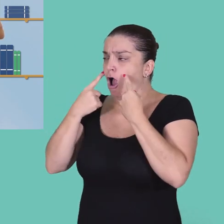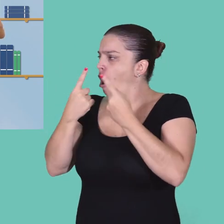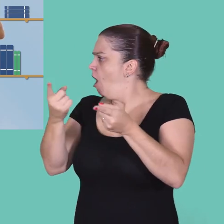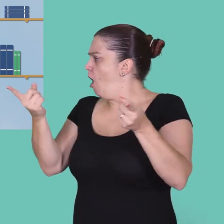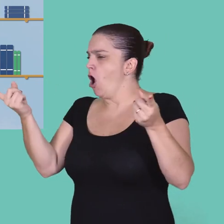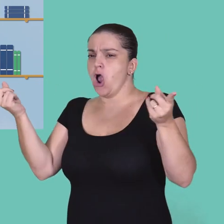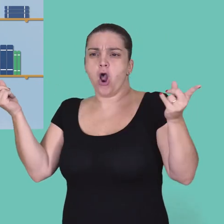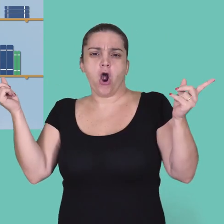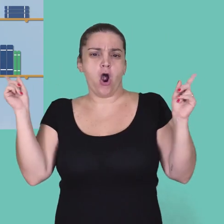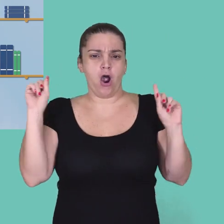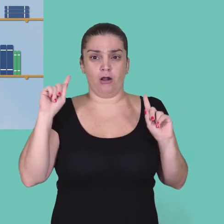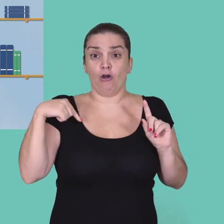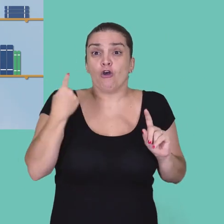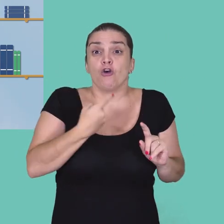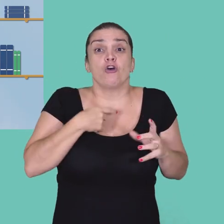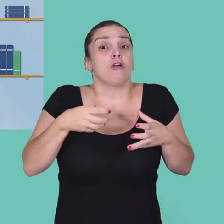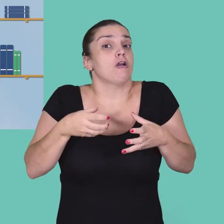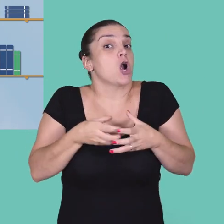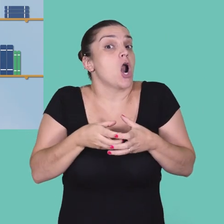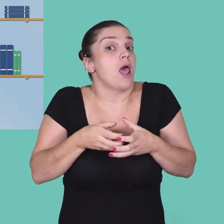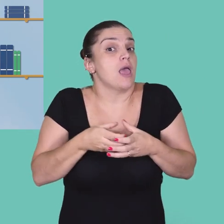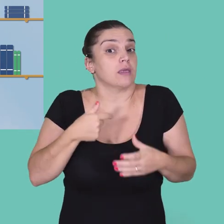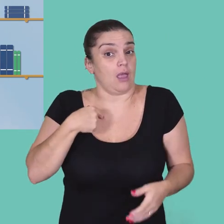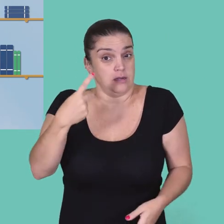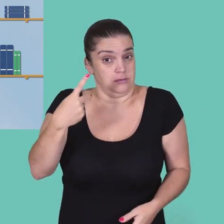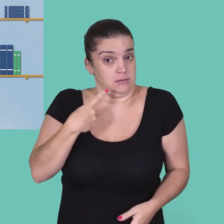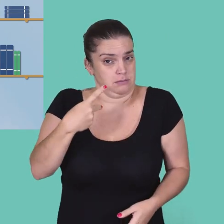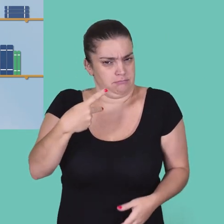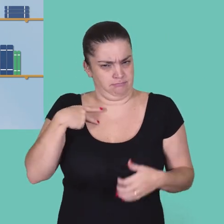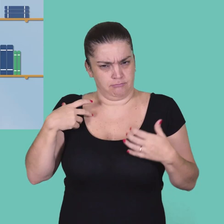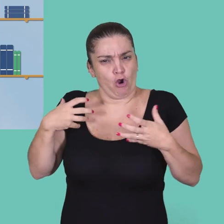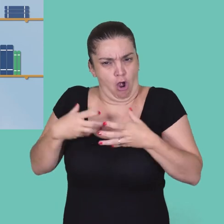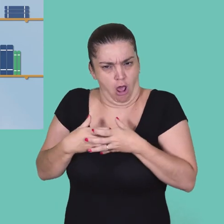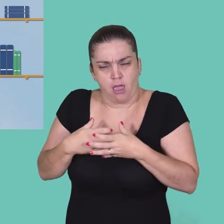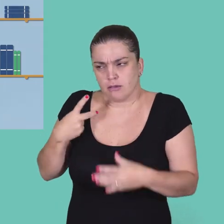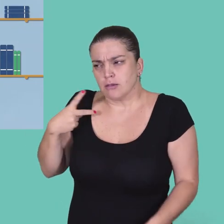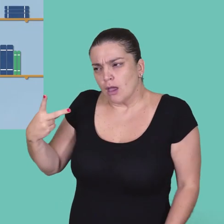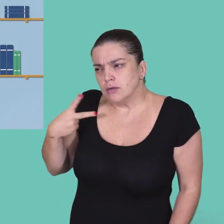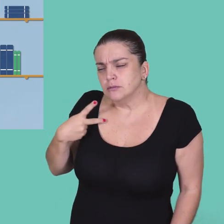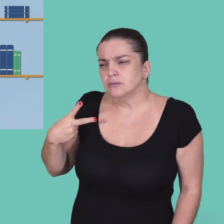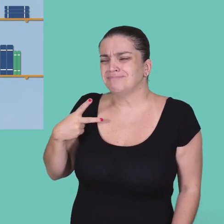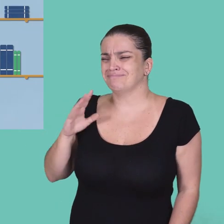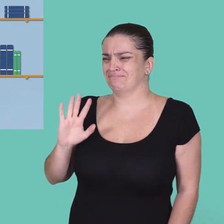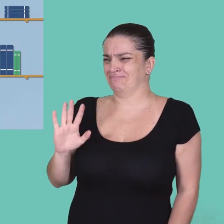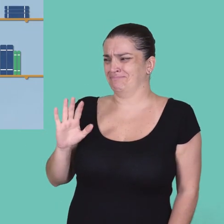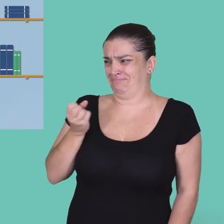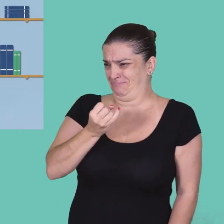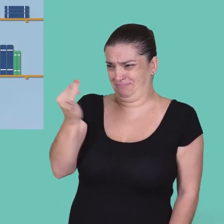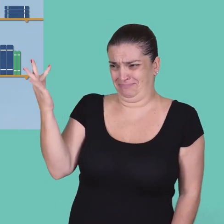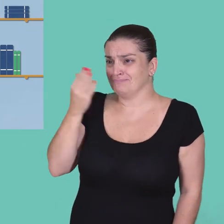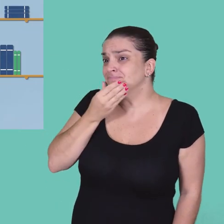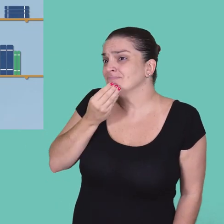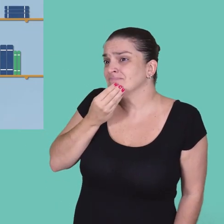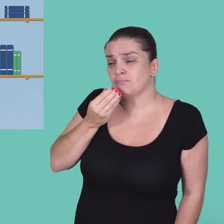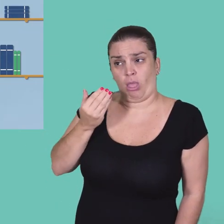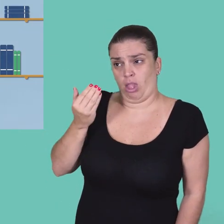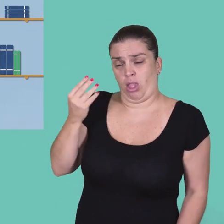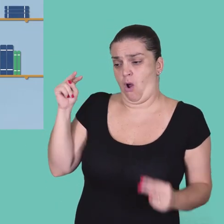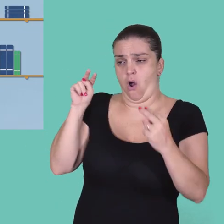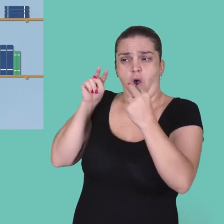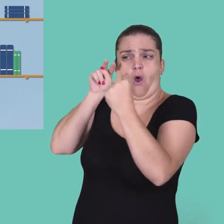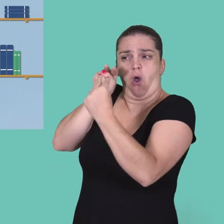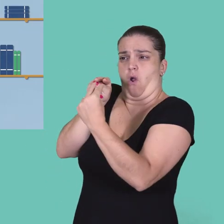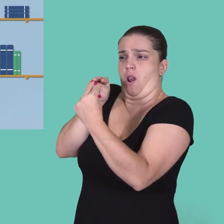a nossa volta e olhar pros nossos colegas, meus colegas e teus colegas. Muitos deles mal conseguem olhar